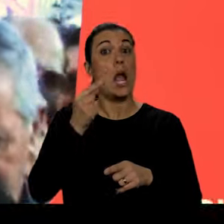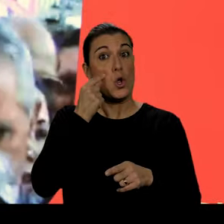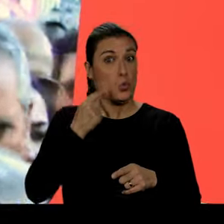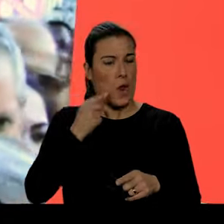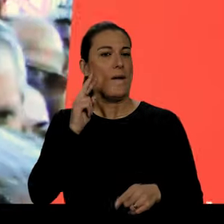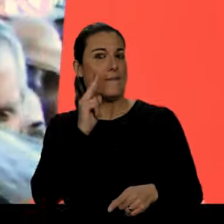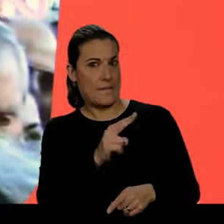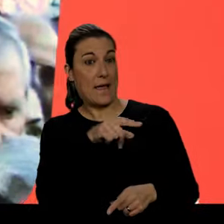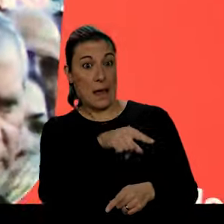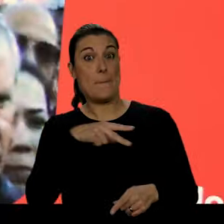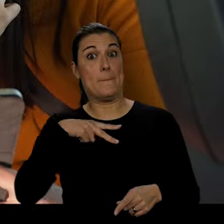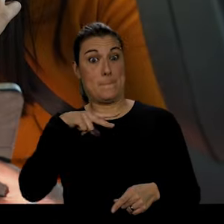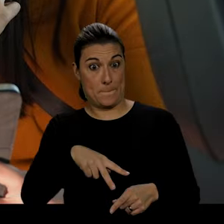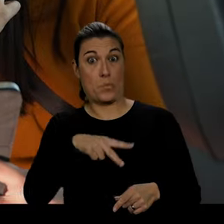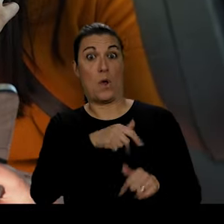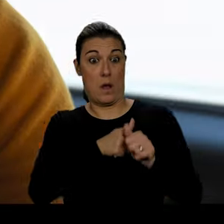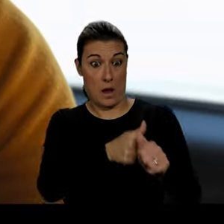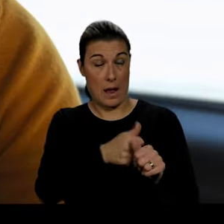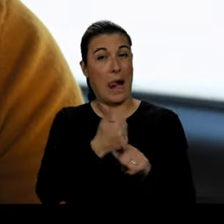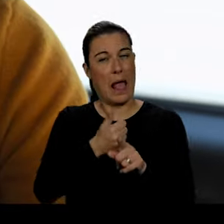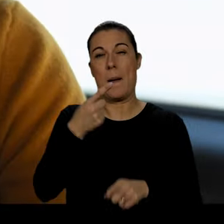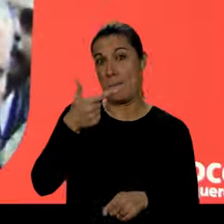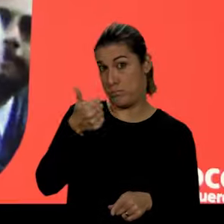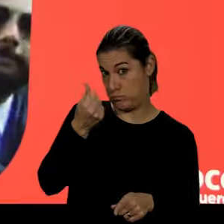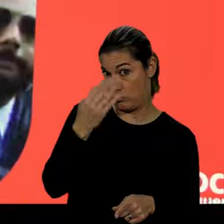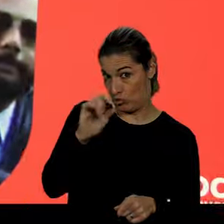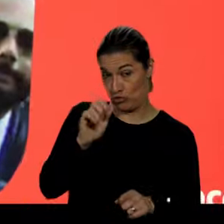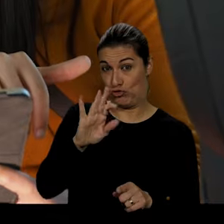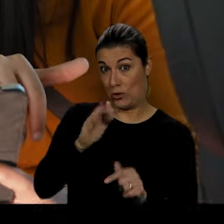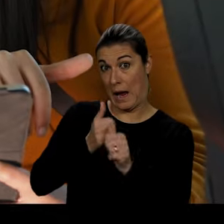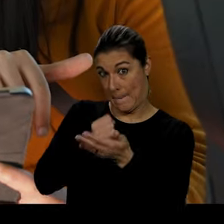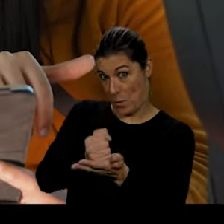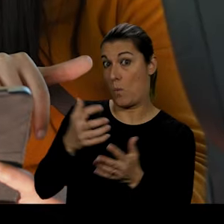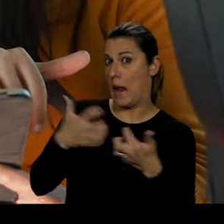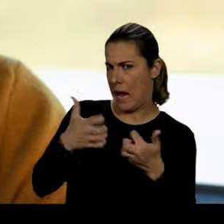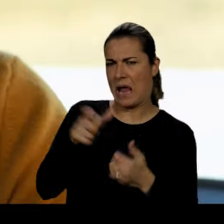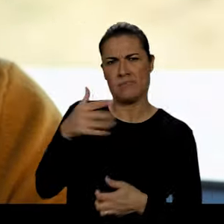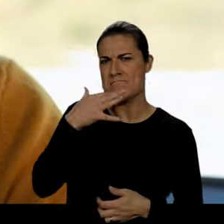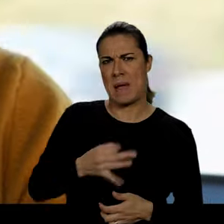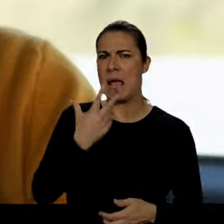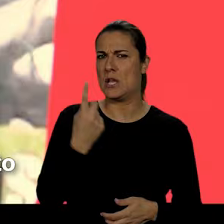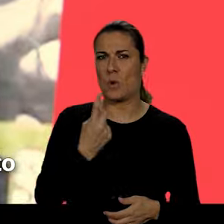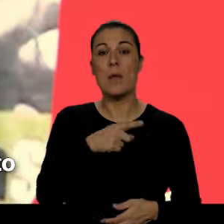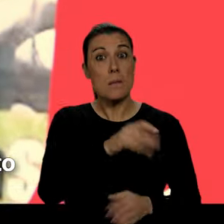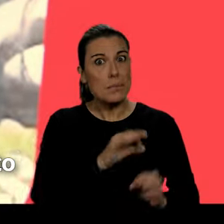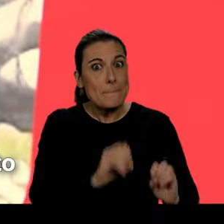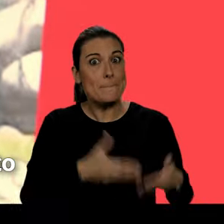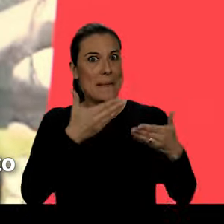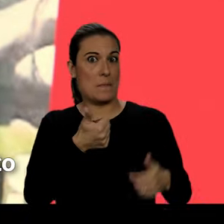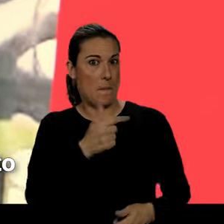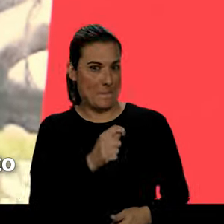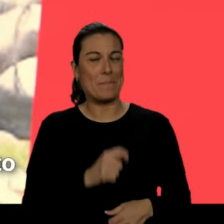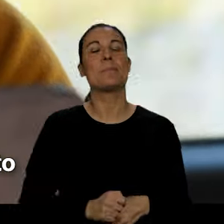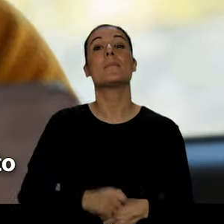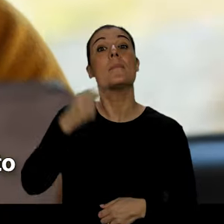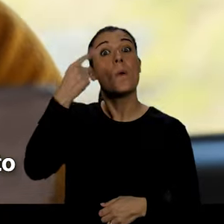arrastar Portugal ao lado de Jorge Puxo para a guerra, está totalmente isolado. Isto foi mesmo no princípio. Mas não é isso aí do Bloco. Só há uma hipótese